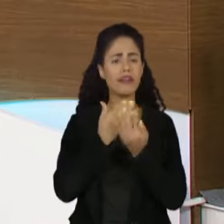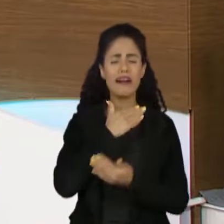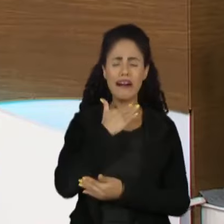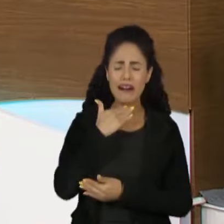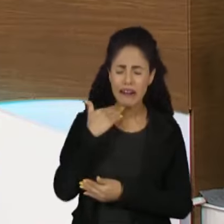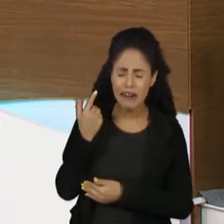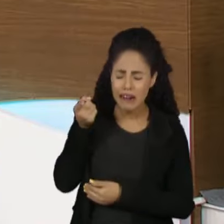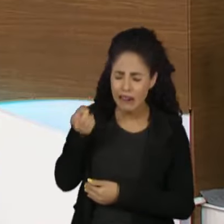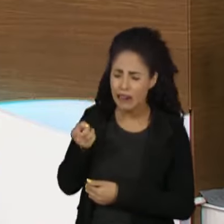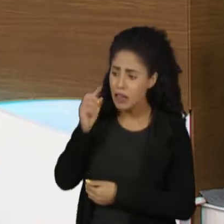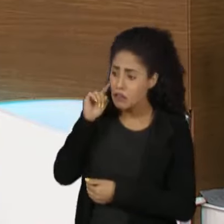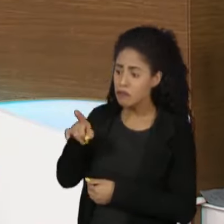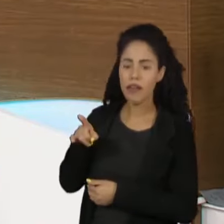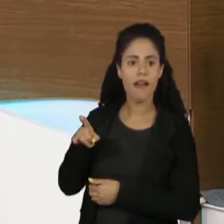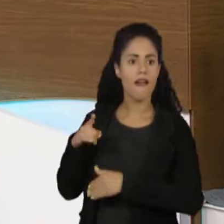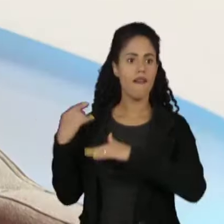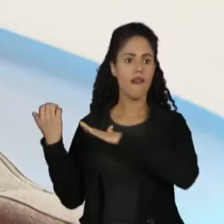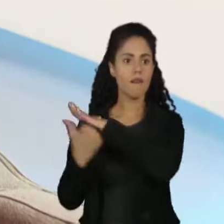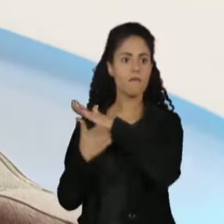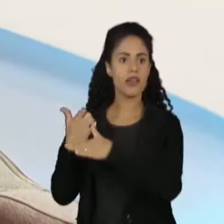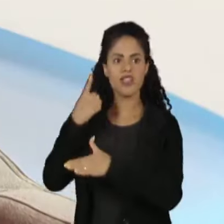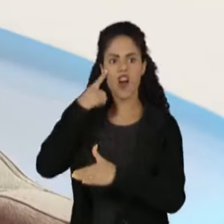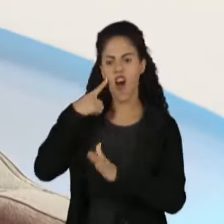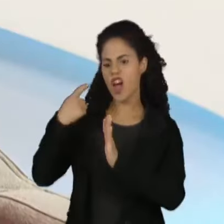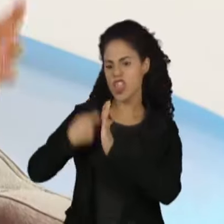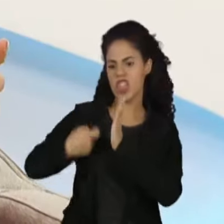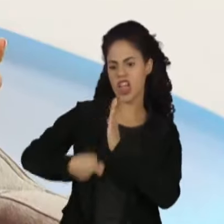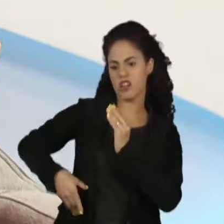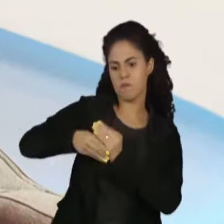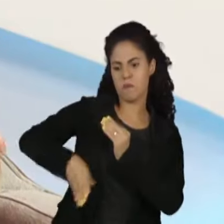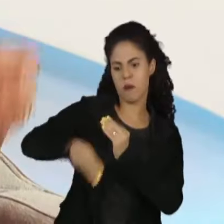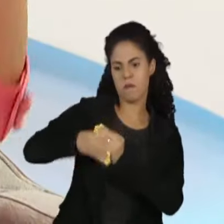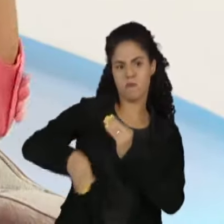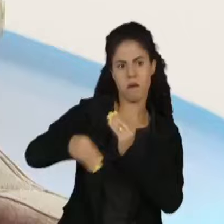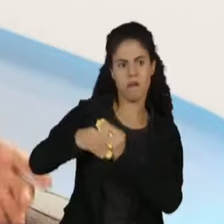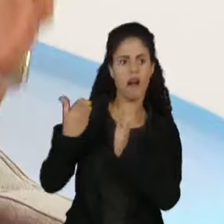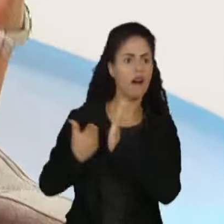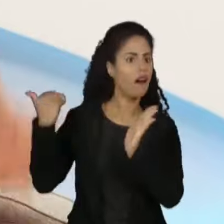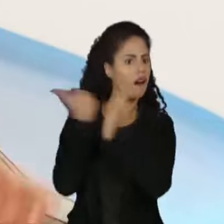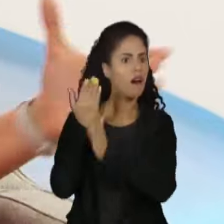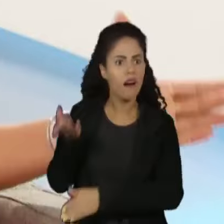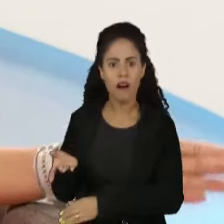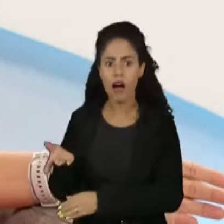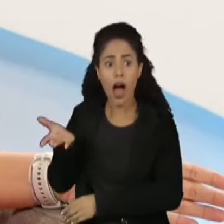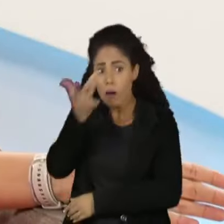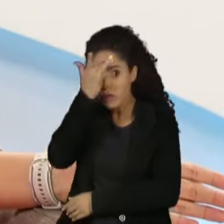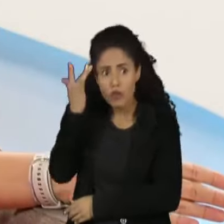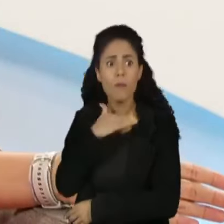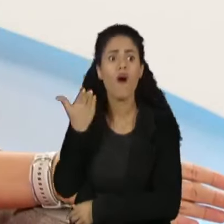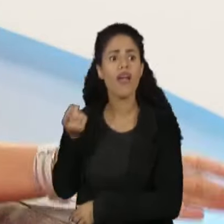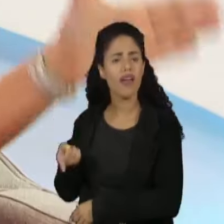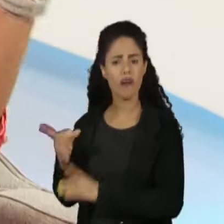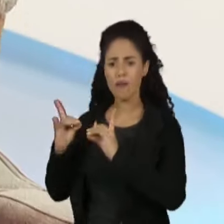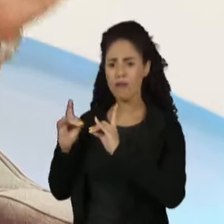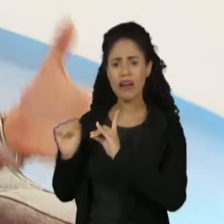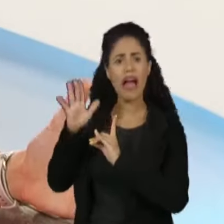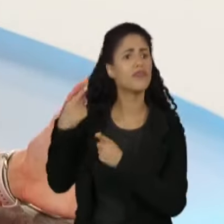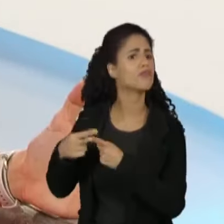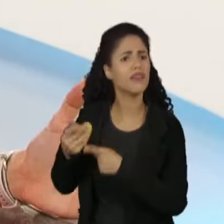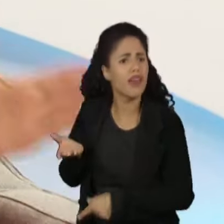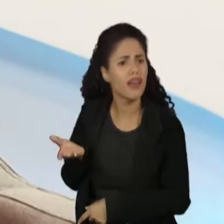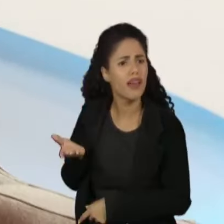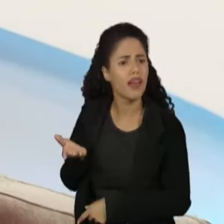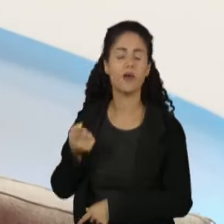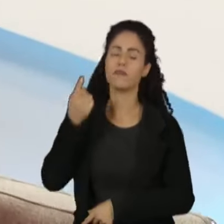e vem aquela empresa e tenta te empurrar inúmeras taxas e um tratamento muito abusivo. Essa é uma concessão que não está funcionando. A gente